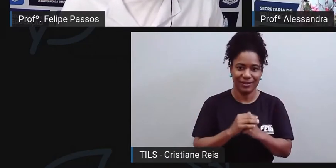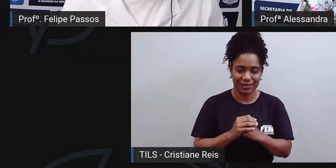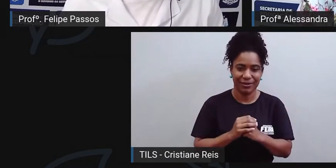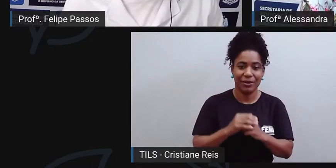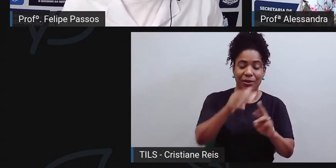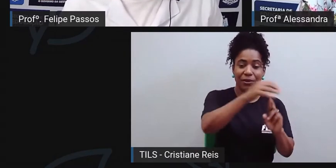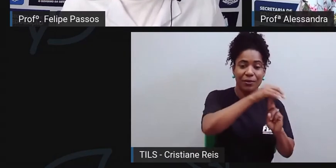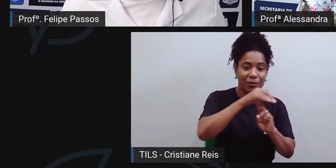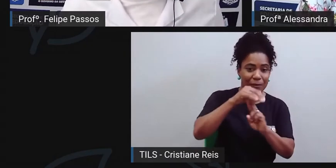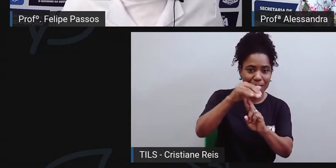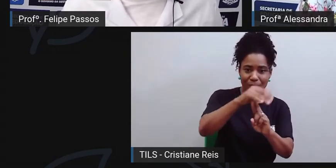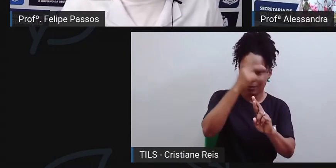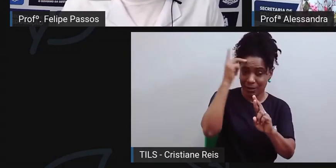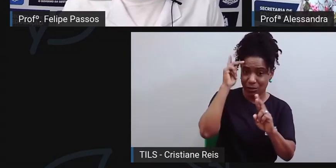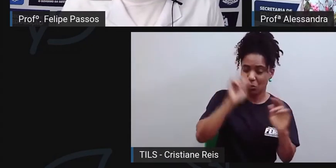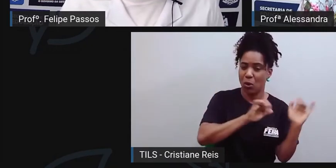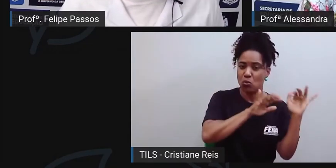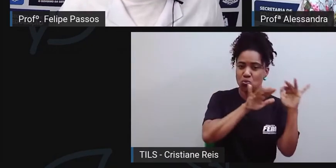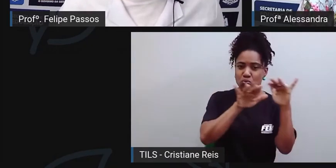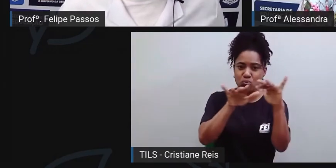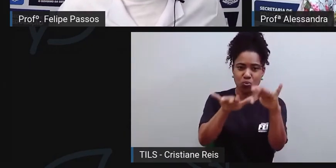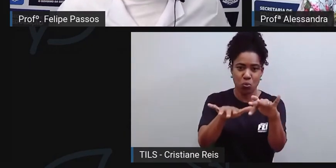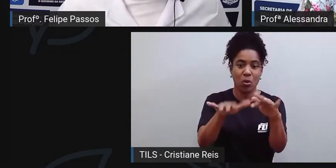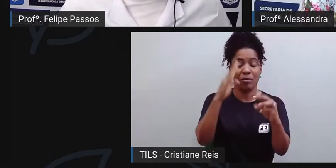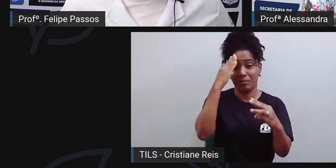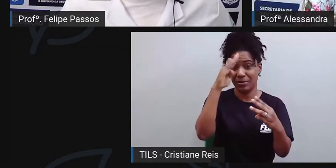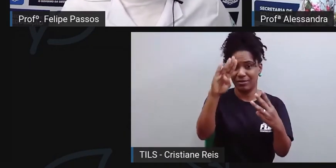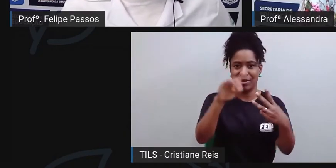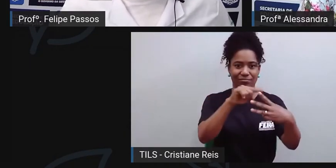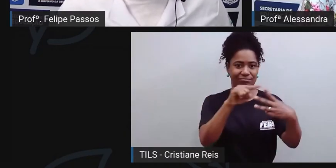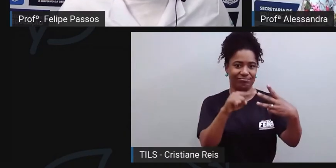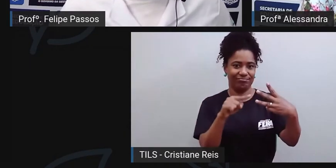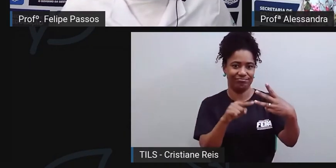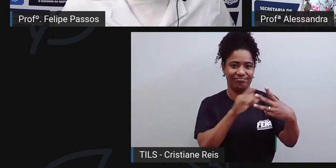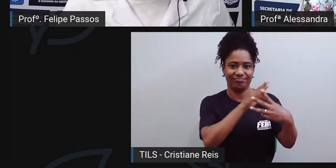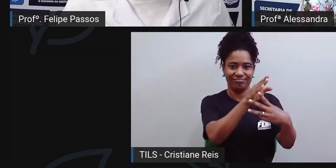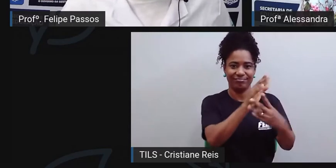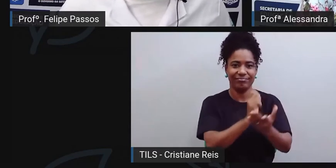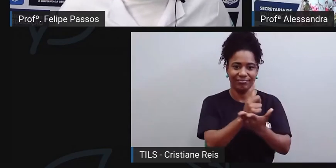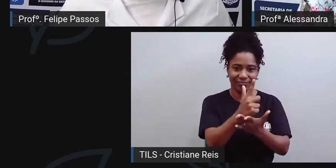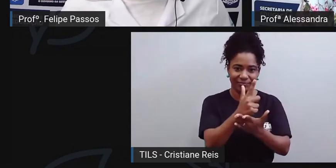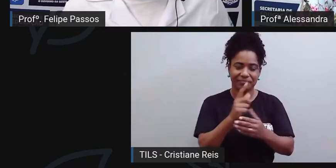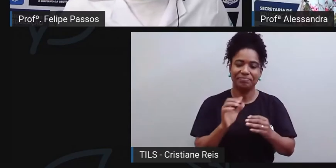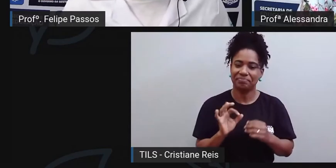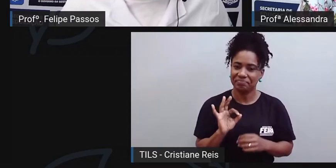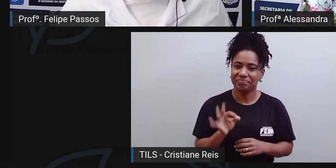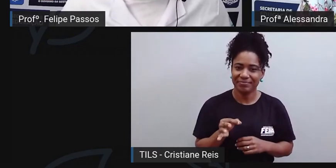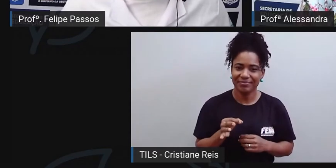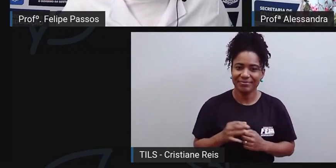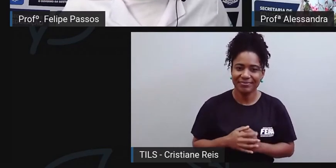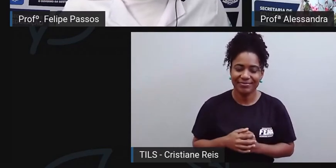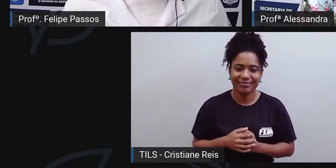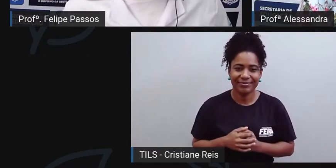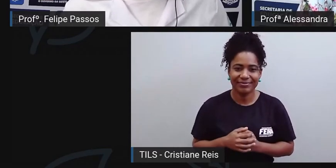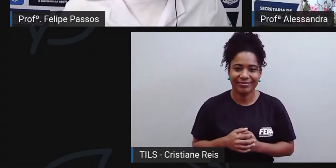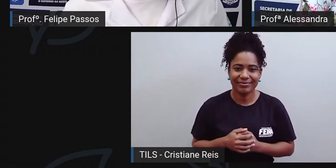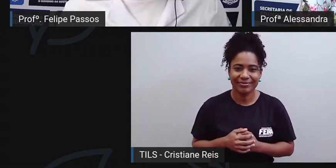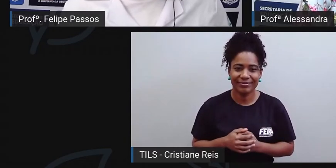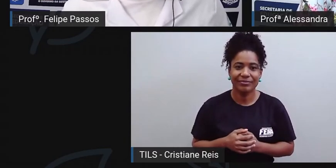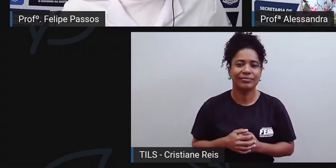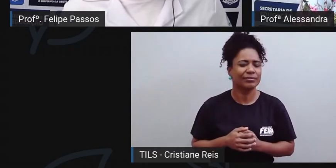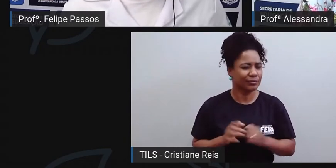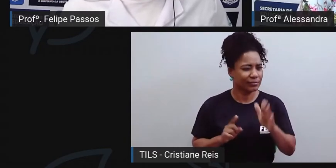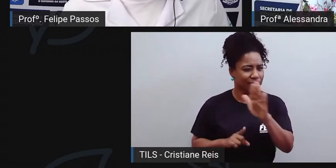de pessoas transitando ali. Isso. Perfeito. A gente pode considerar que as